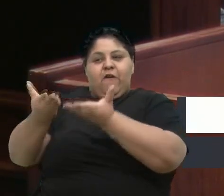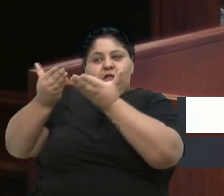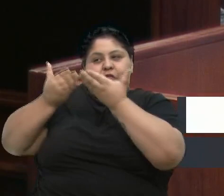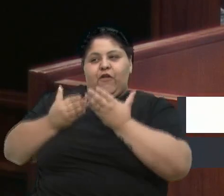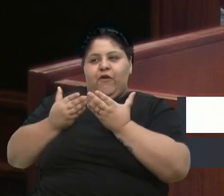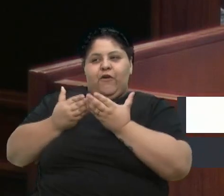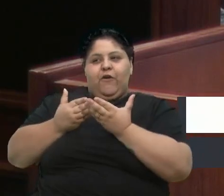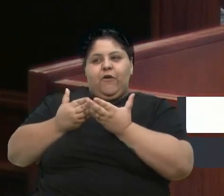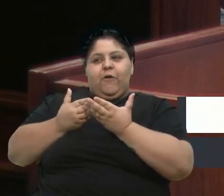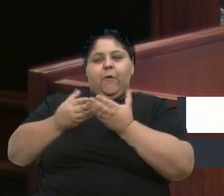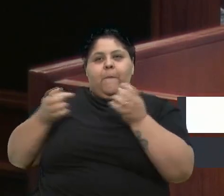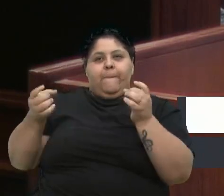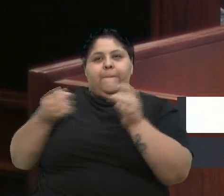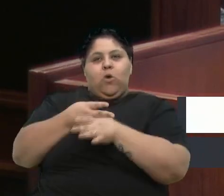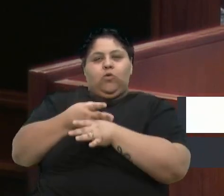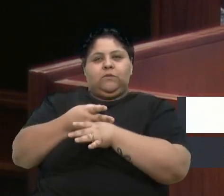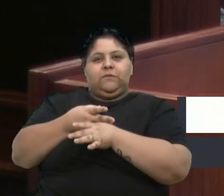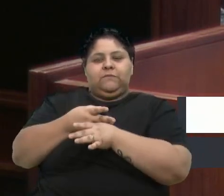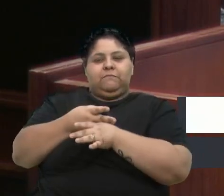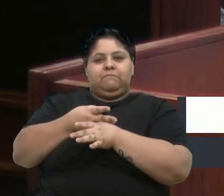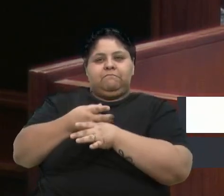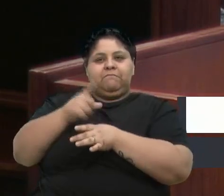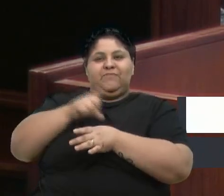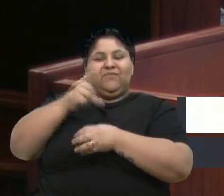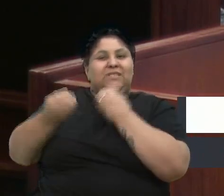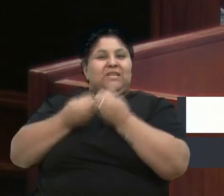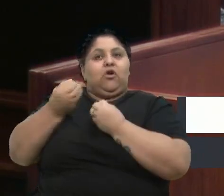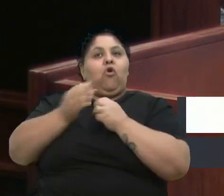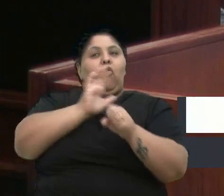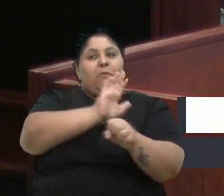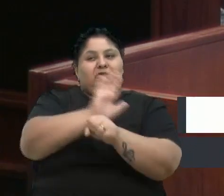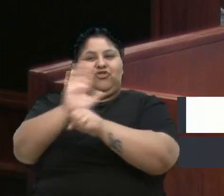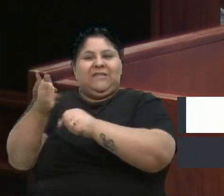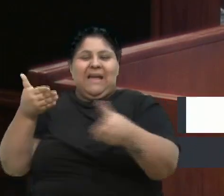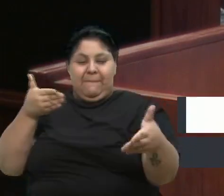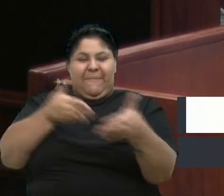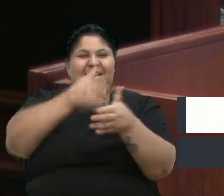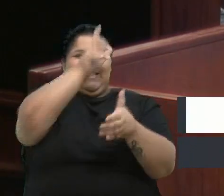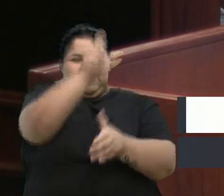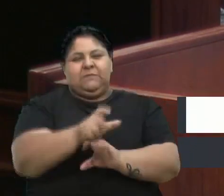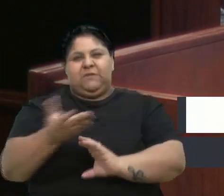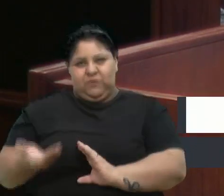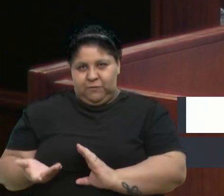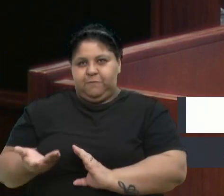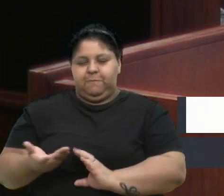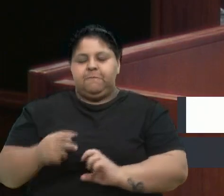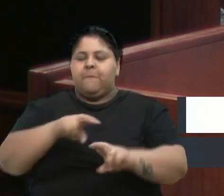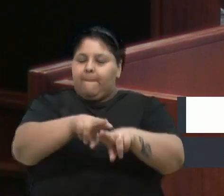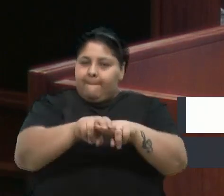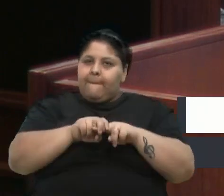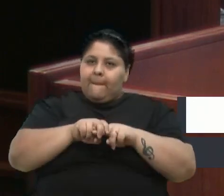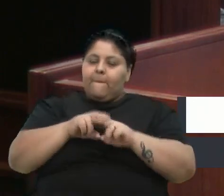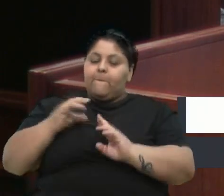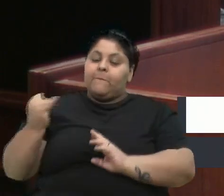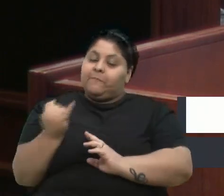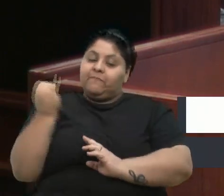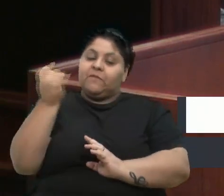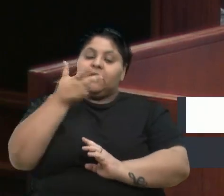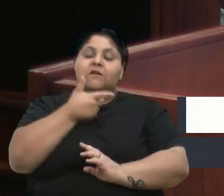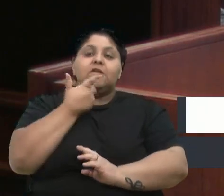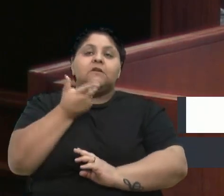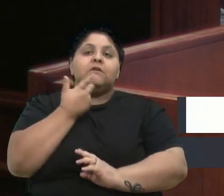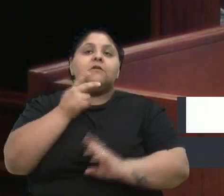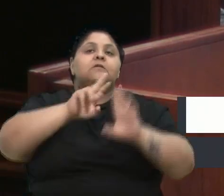não estariam sendo impactadas. Por isso, a importância de falar